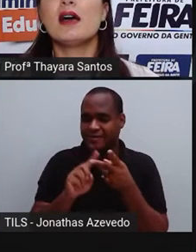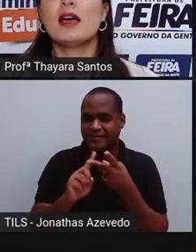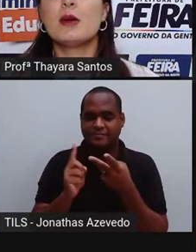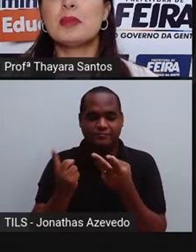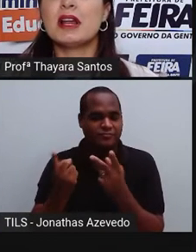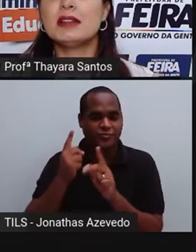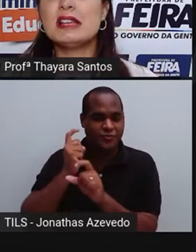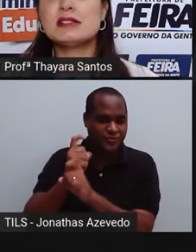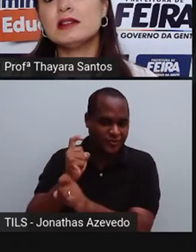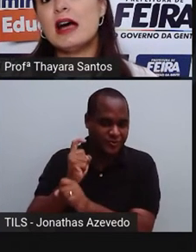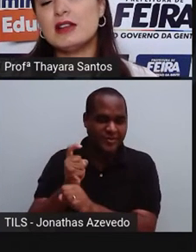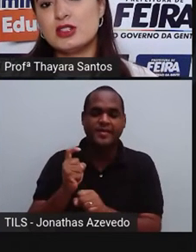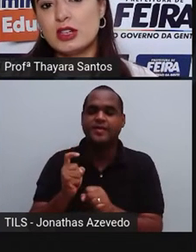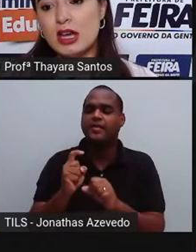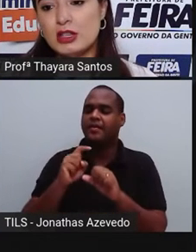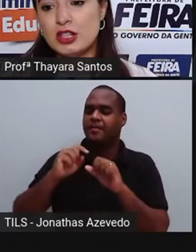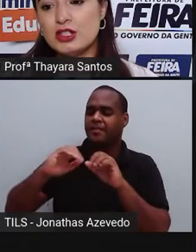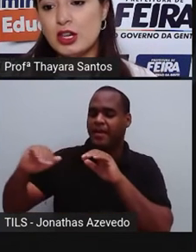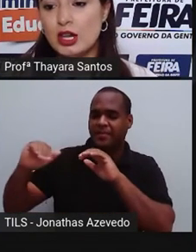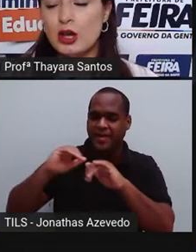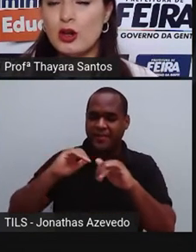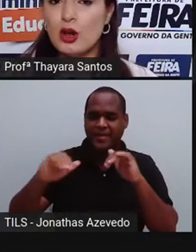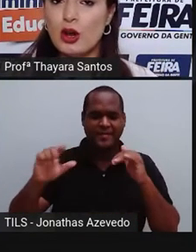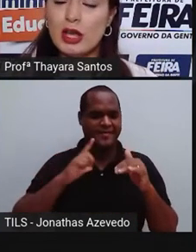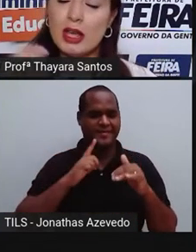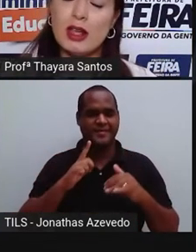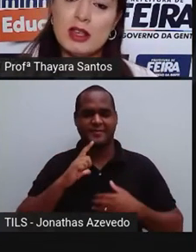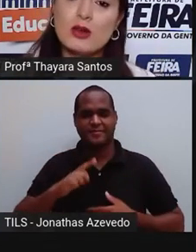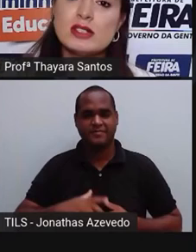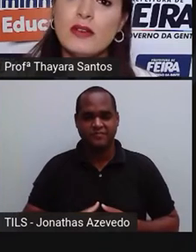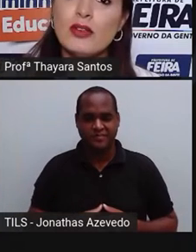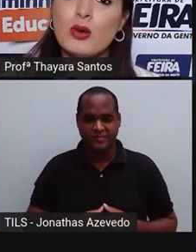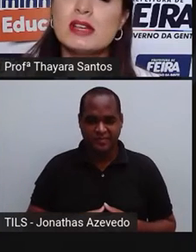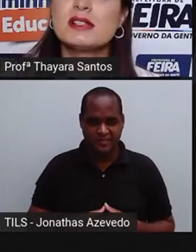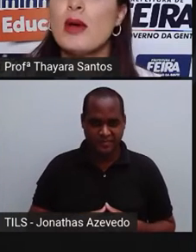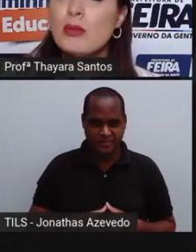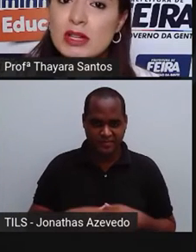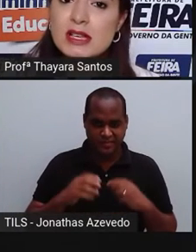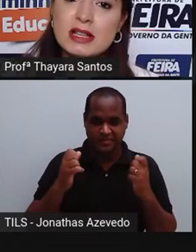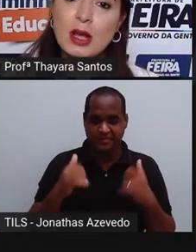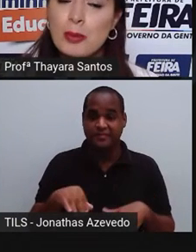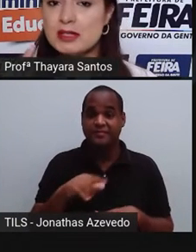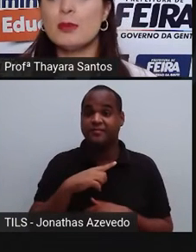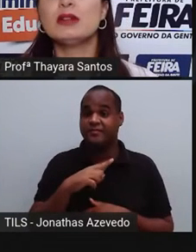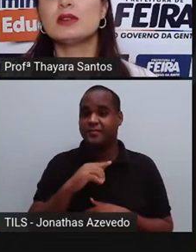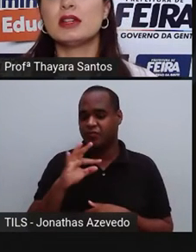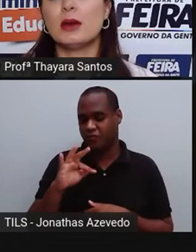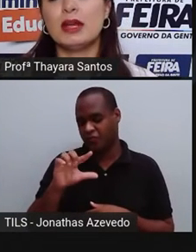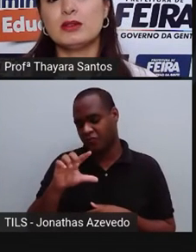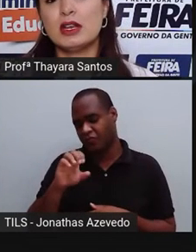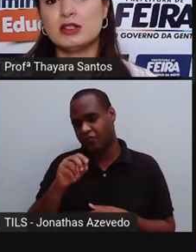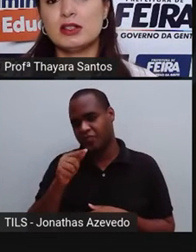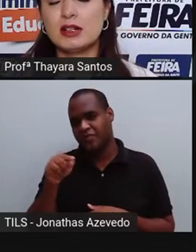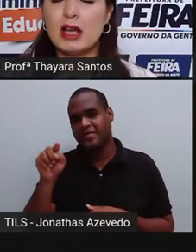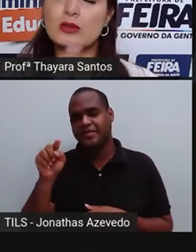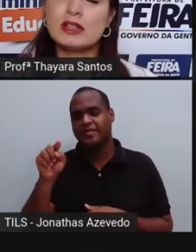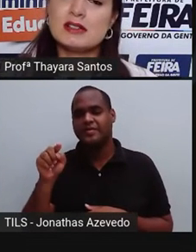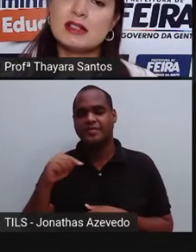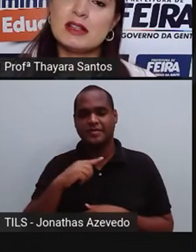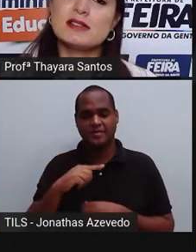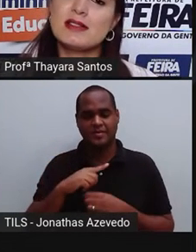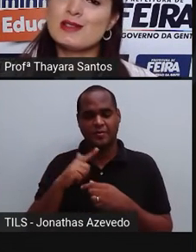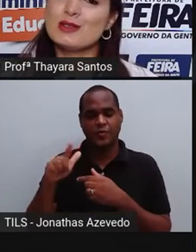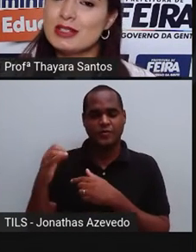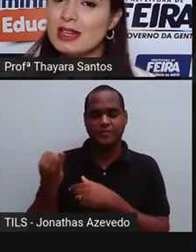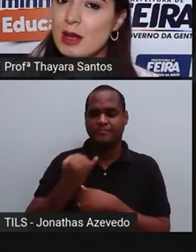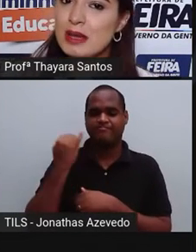pela densidade. A gente, inclusive a floculação é uma das etapas também do tratamento que acontece